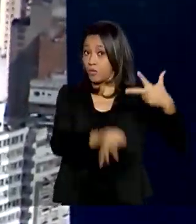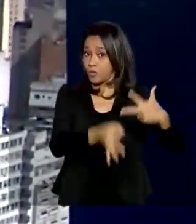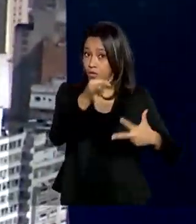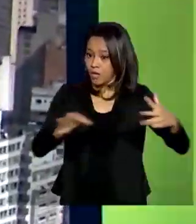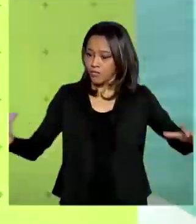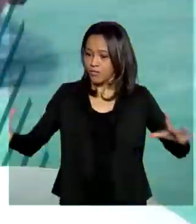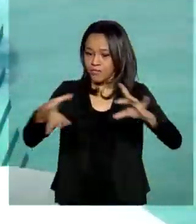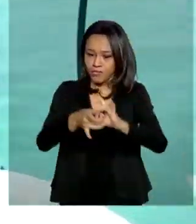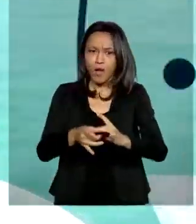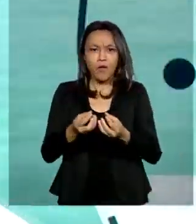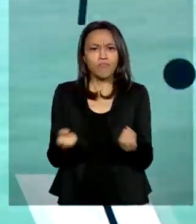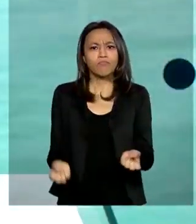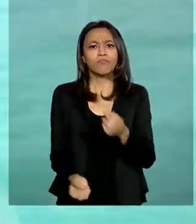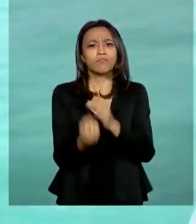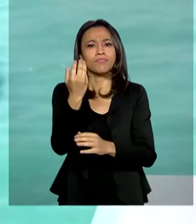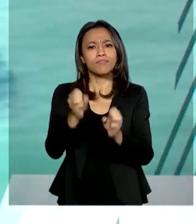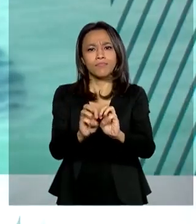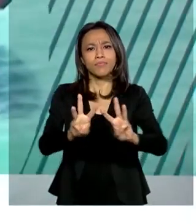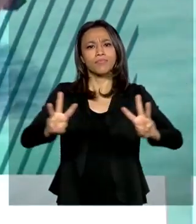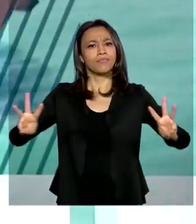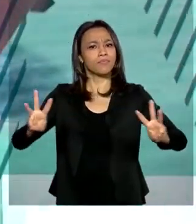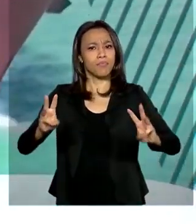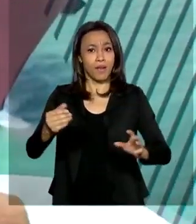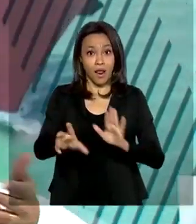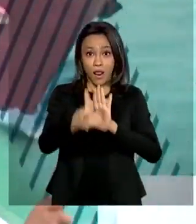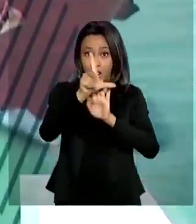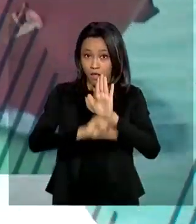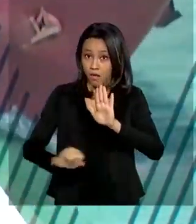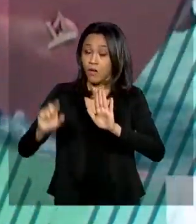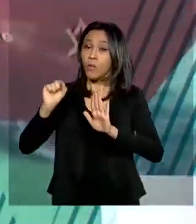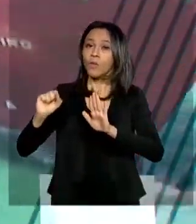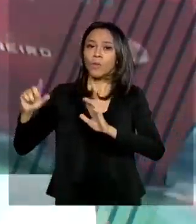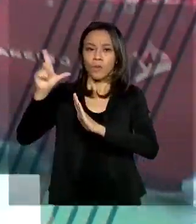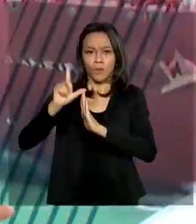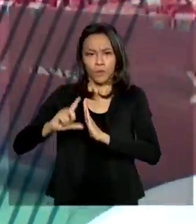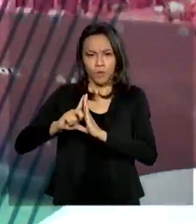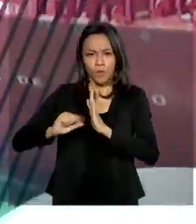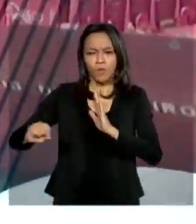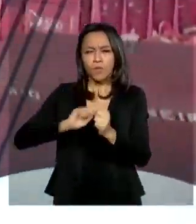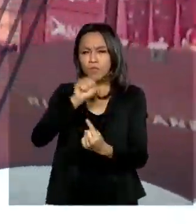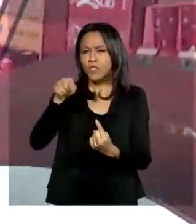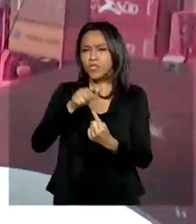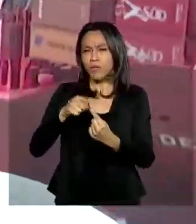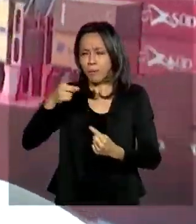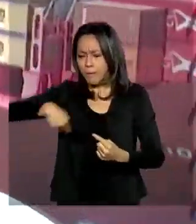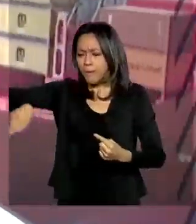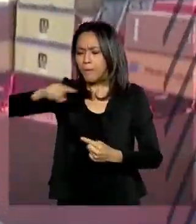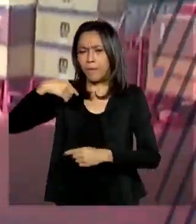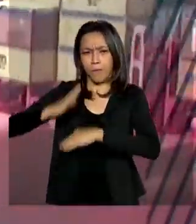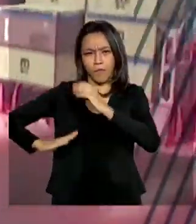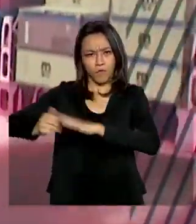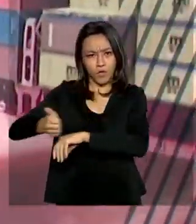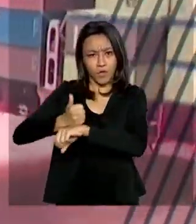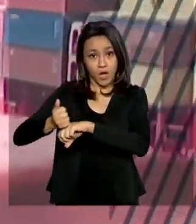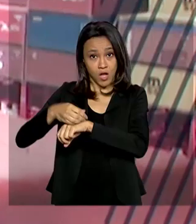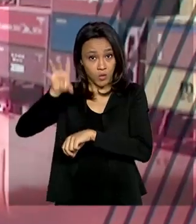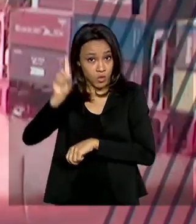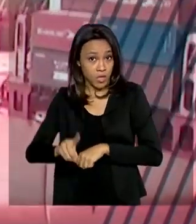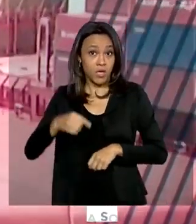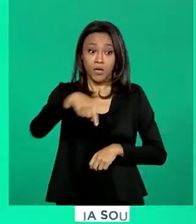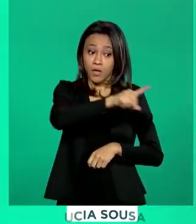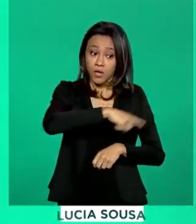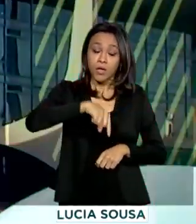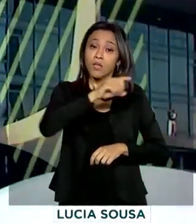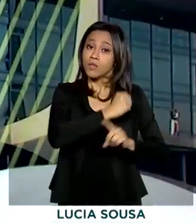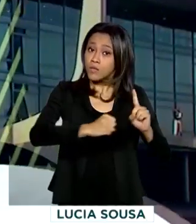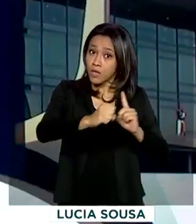para o portal da legislação da Presidência. A ideia é permitir o acesso de operadores do direito e da população em geral a uma série de